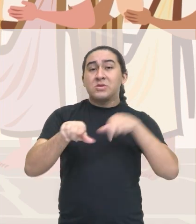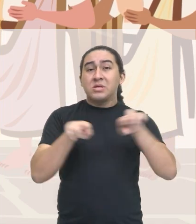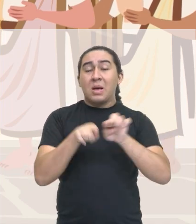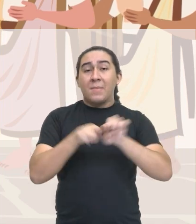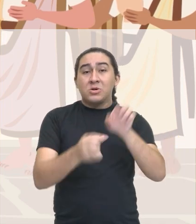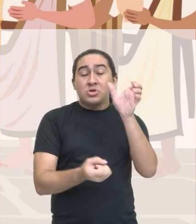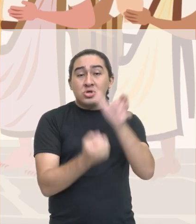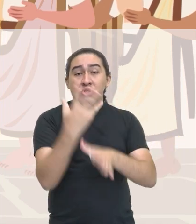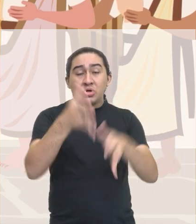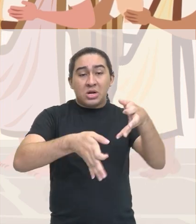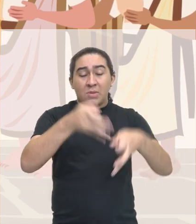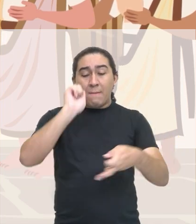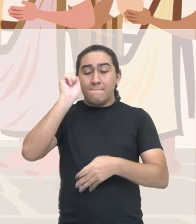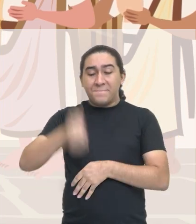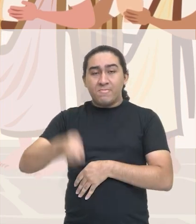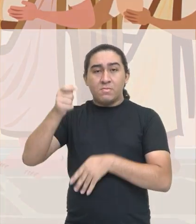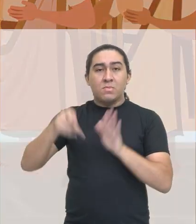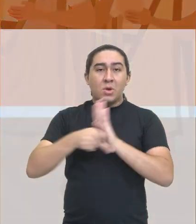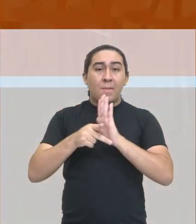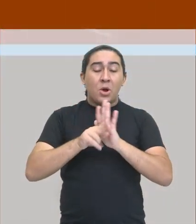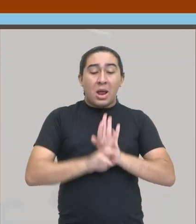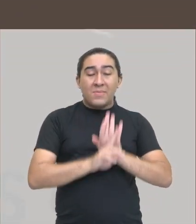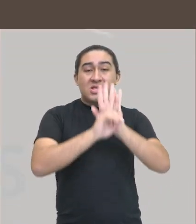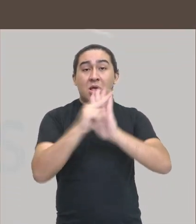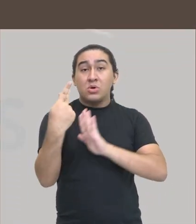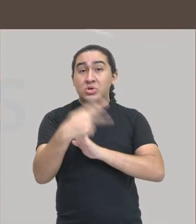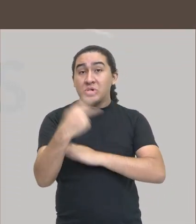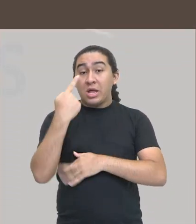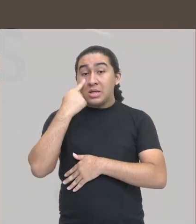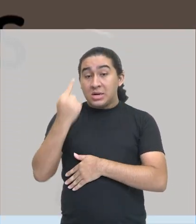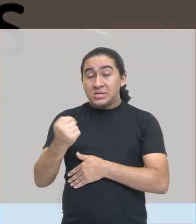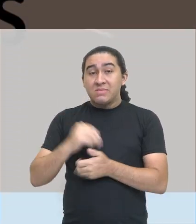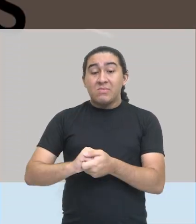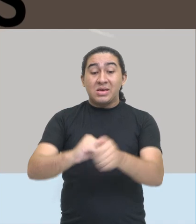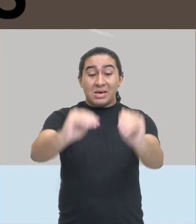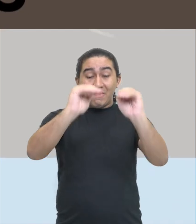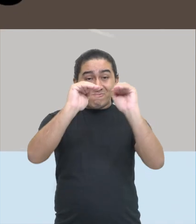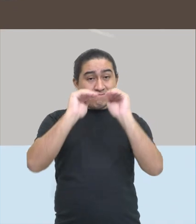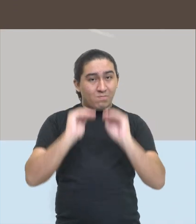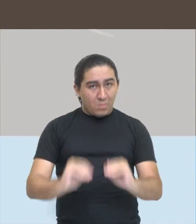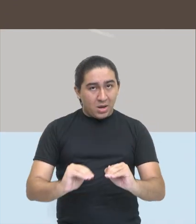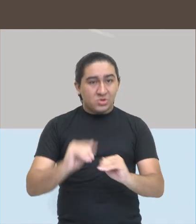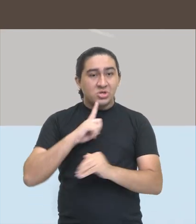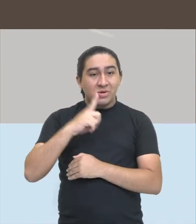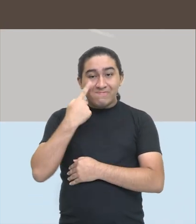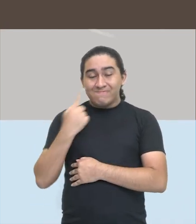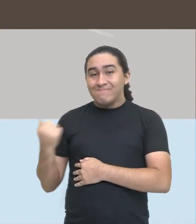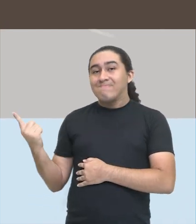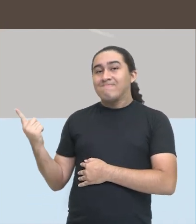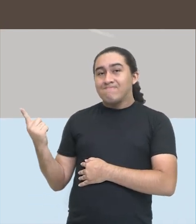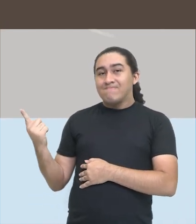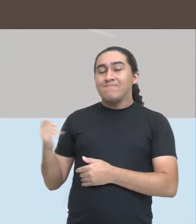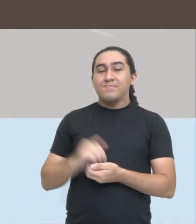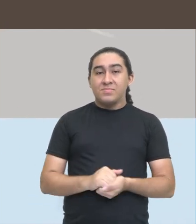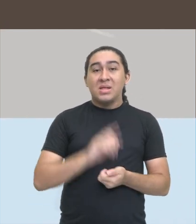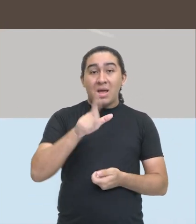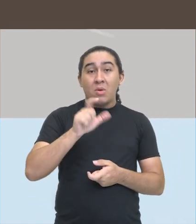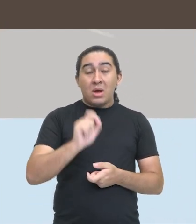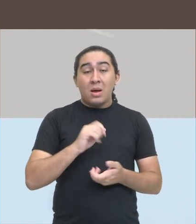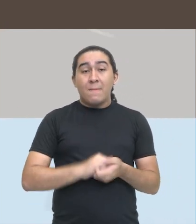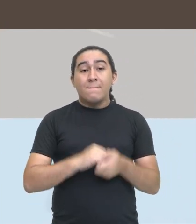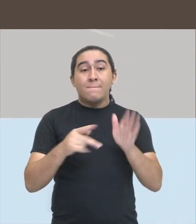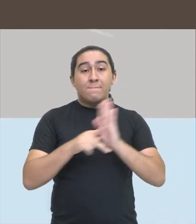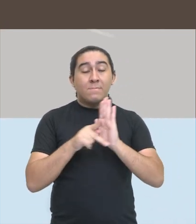tribunal da plebe para representar seus interesses. No fundo da hierarquia social estavam os escravizados, que eram propriedade dos